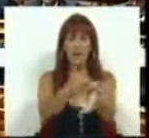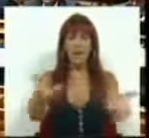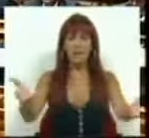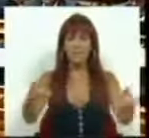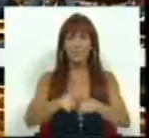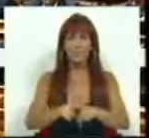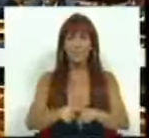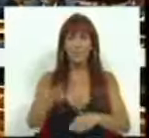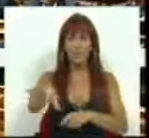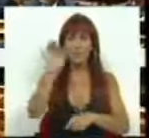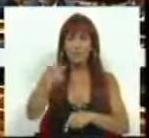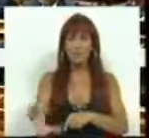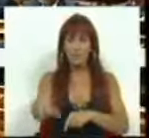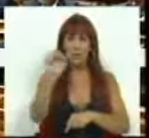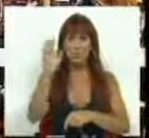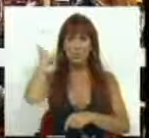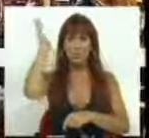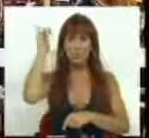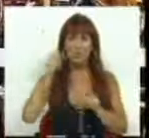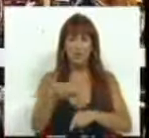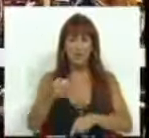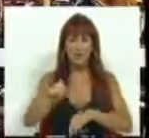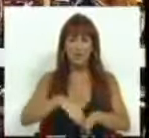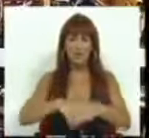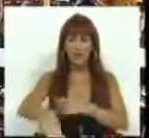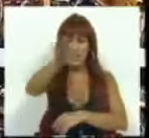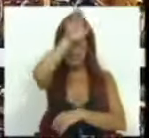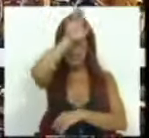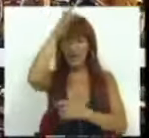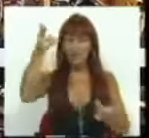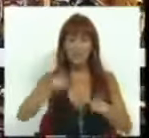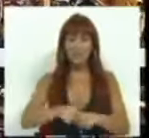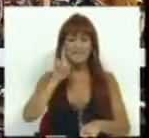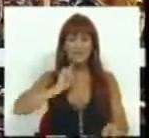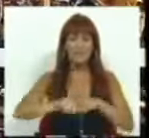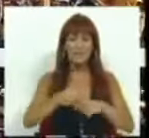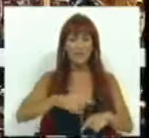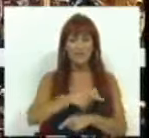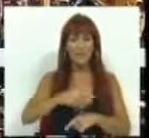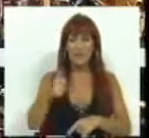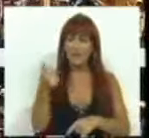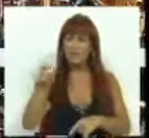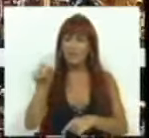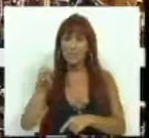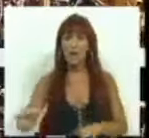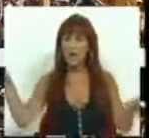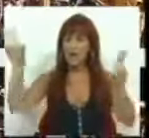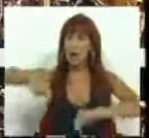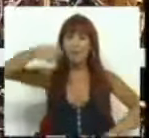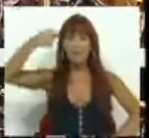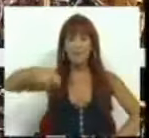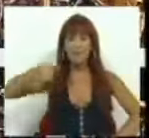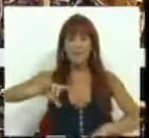a eleição no 18º Congresso do Partido Socialista realizada em Braga da deputada Maria de Belém como nova